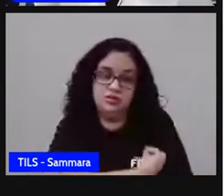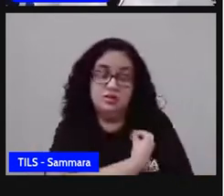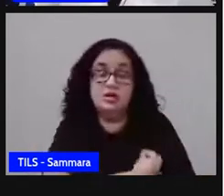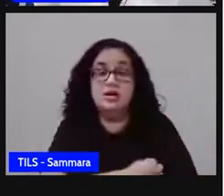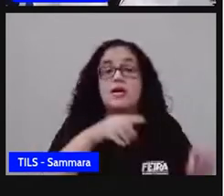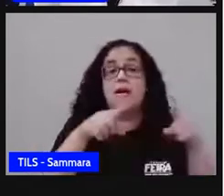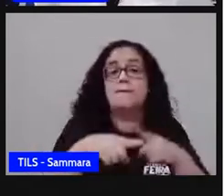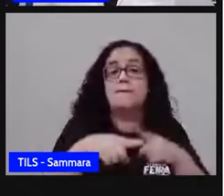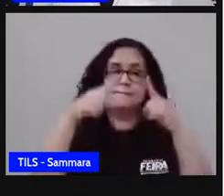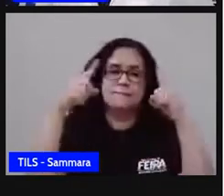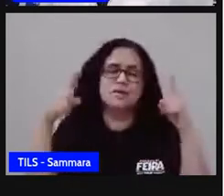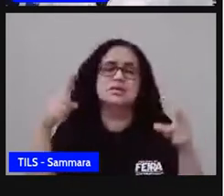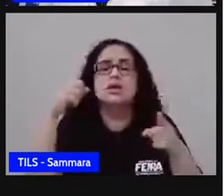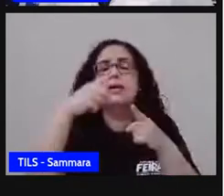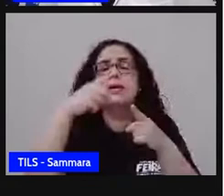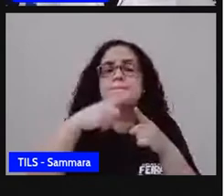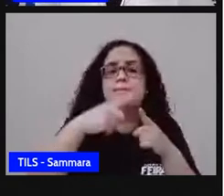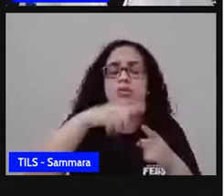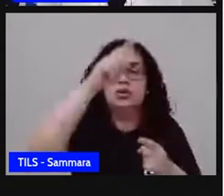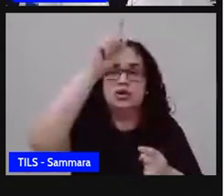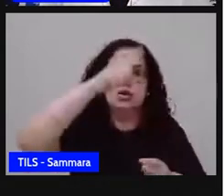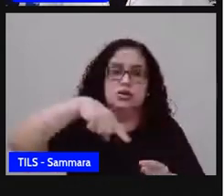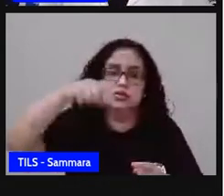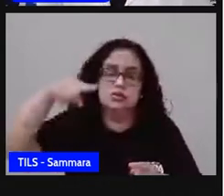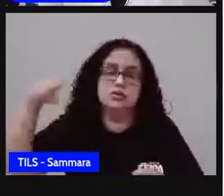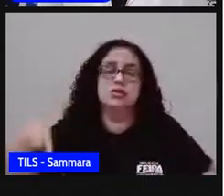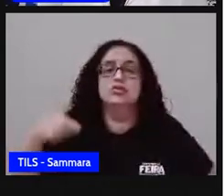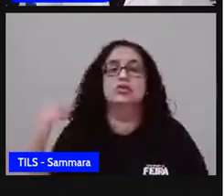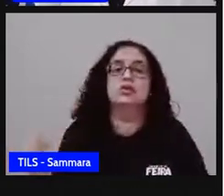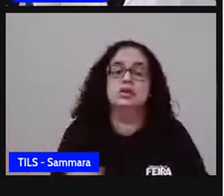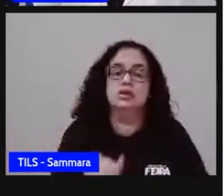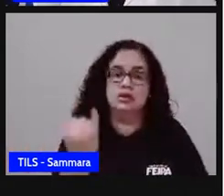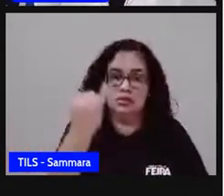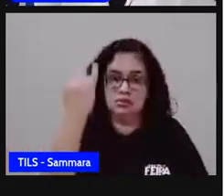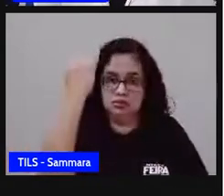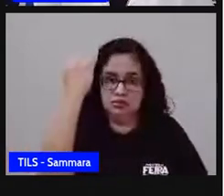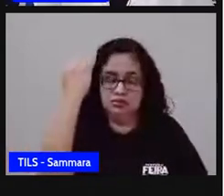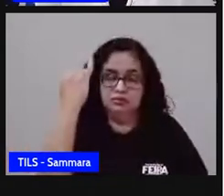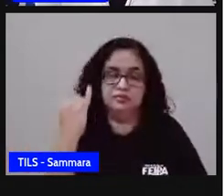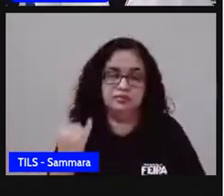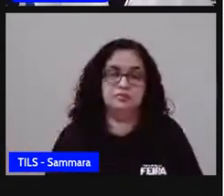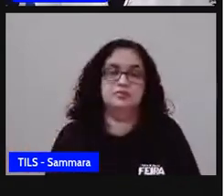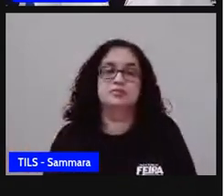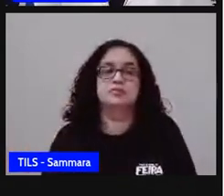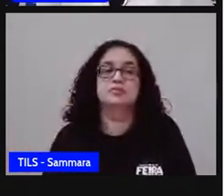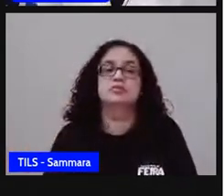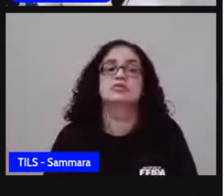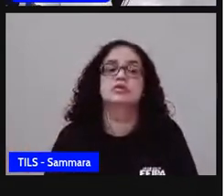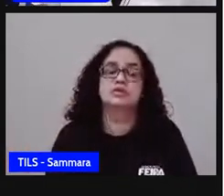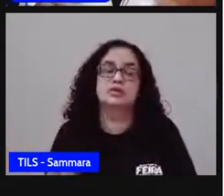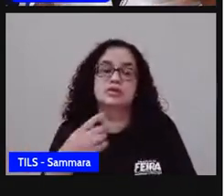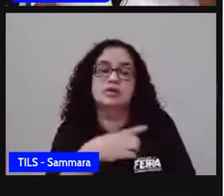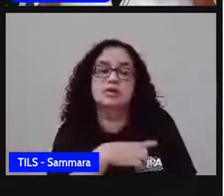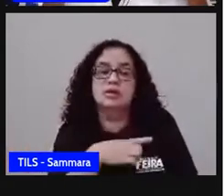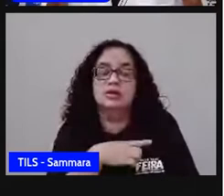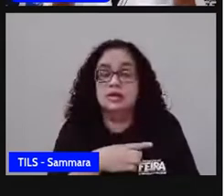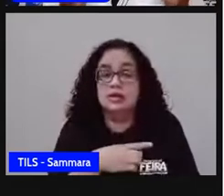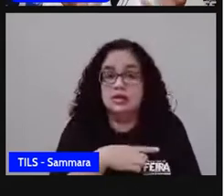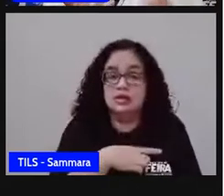Mas, por que que os gráficos são importantes, né? O gráfico, ele é uma forma de